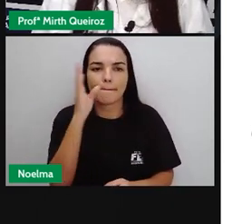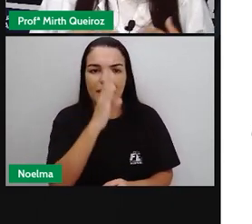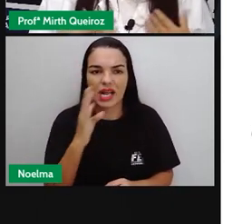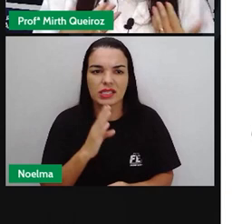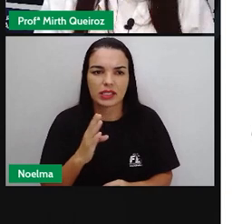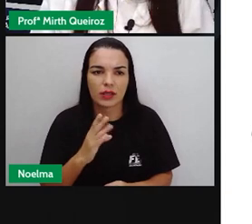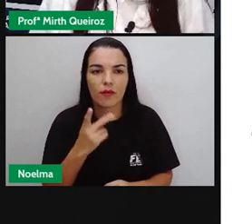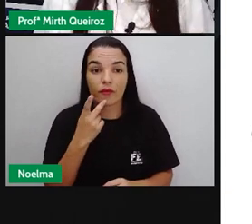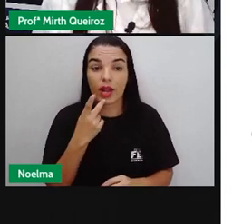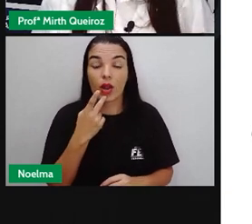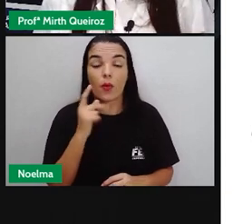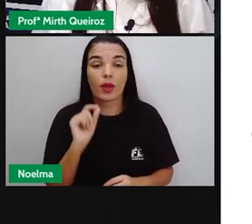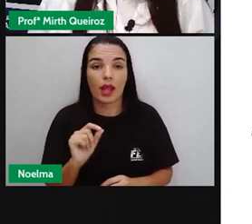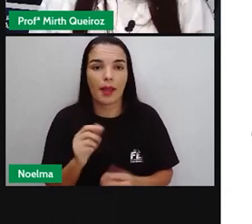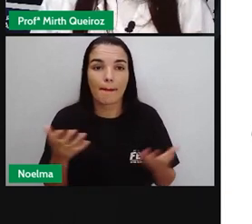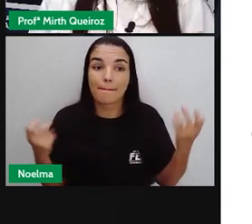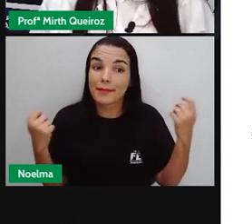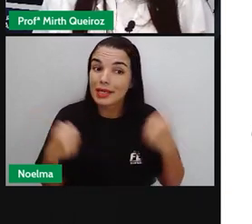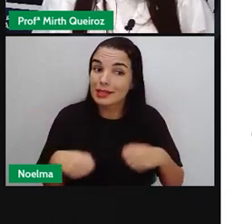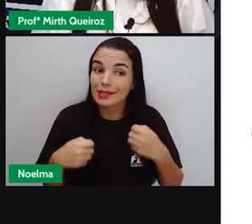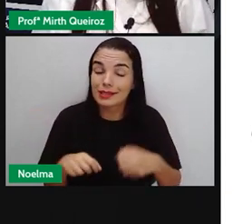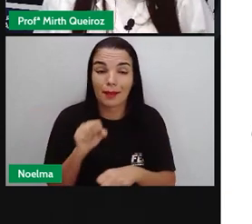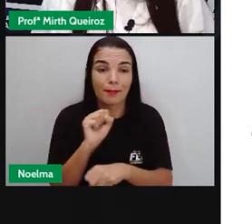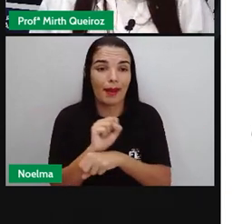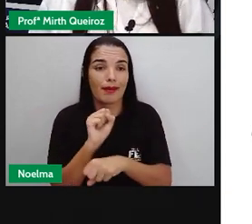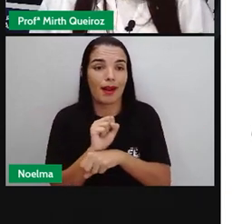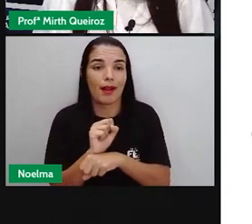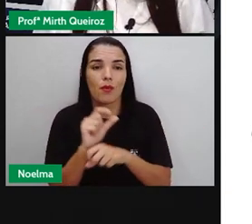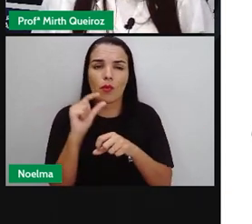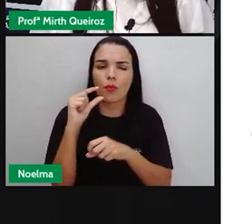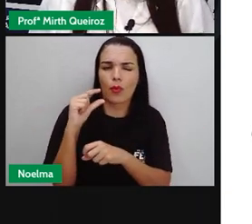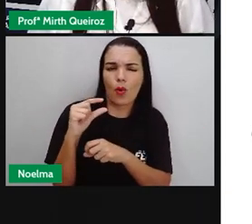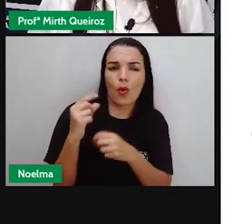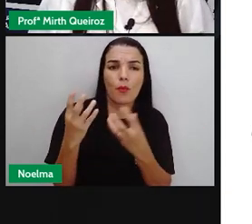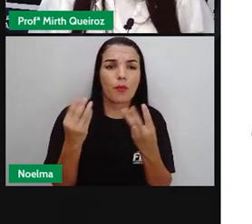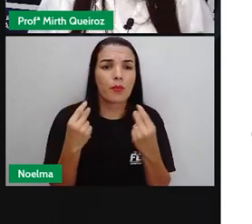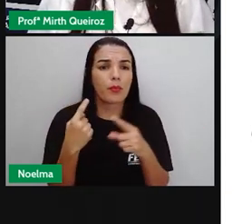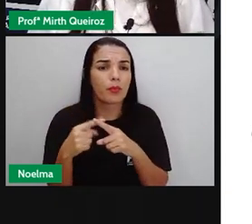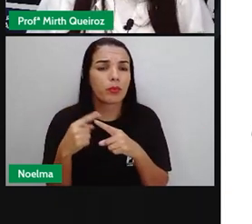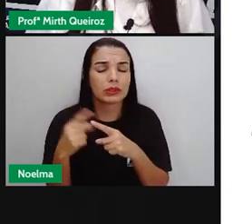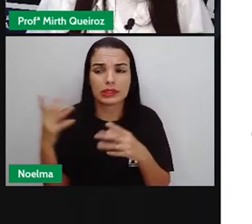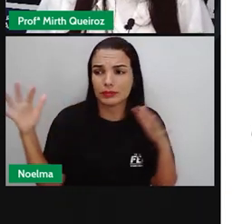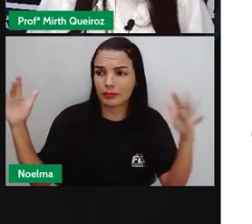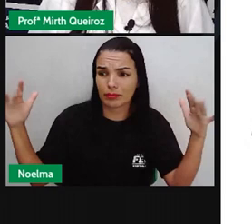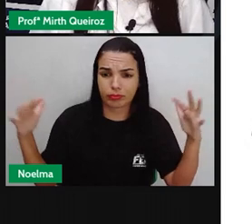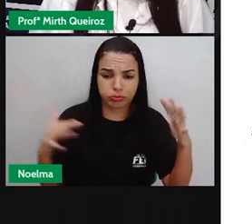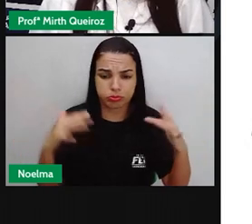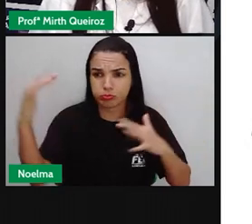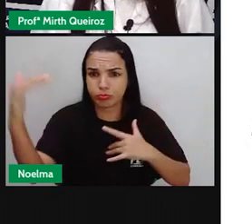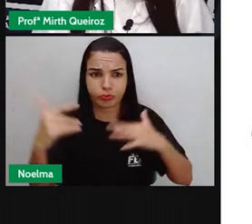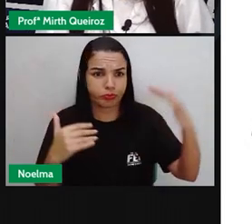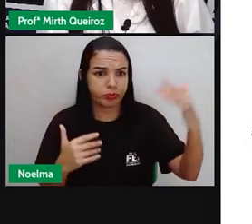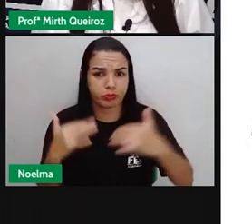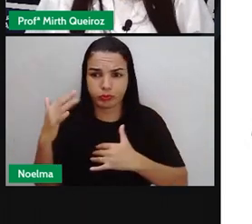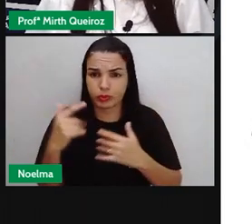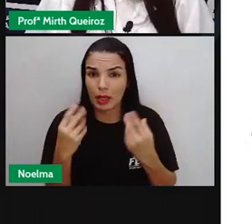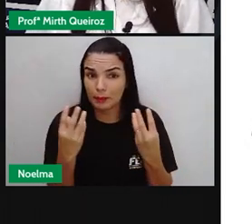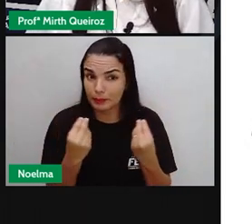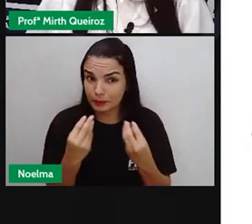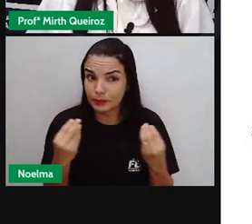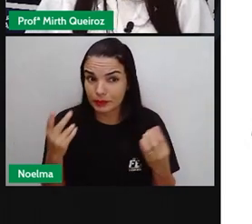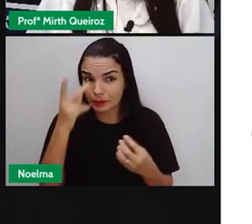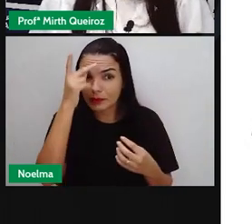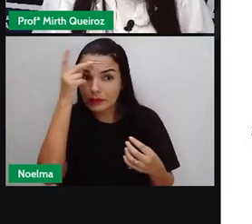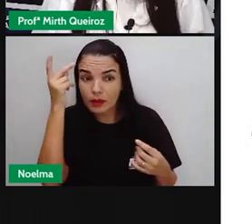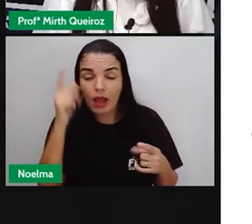estava incentivando a vinda desse imigrante, a fim de que eles encontram de obra barata e fazer com que a economia do Brasil